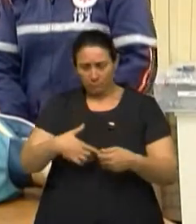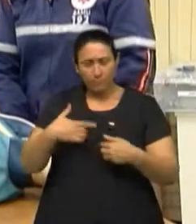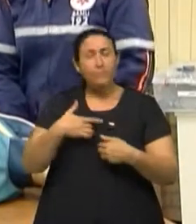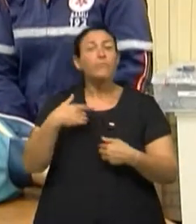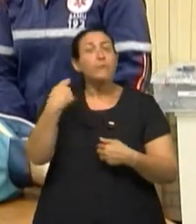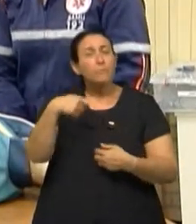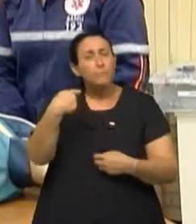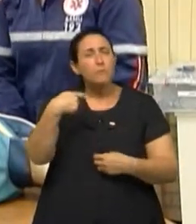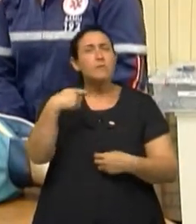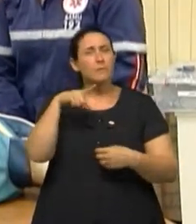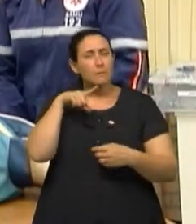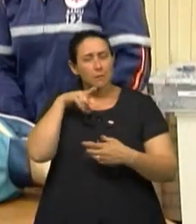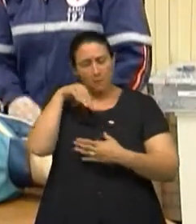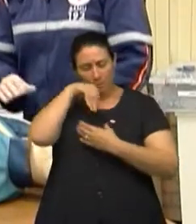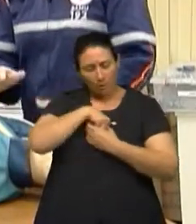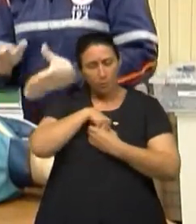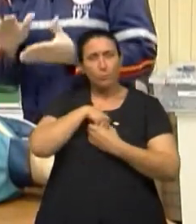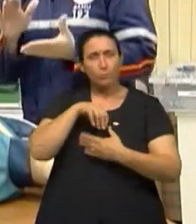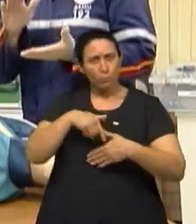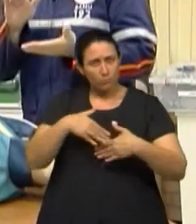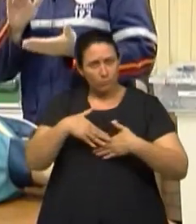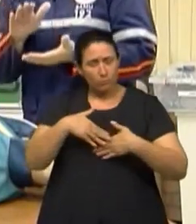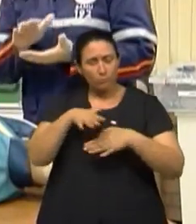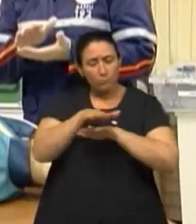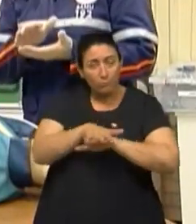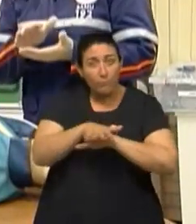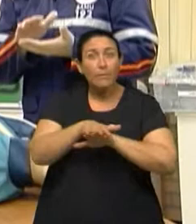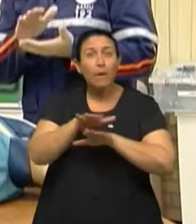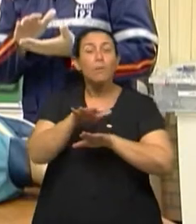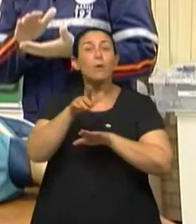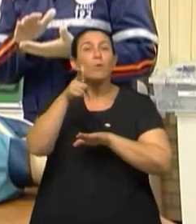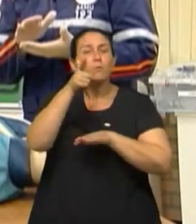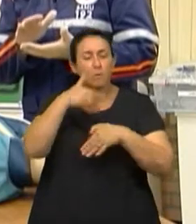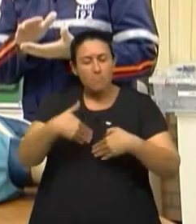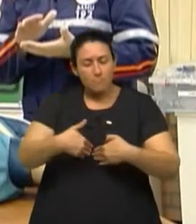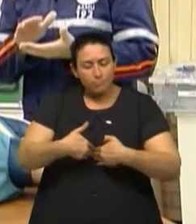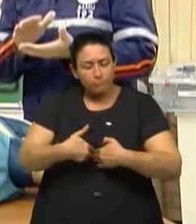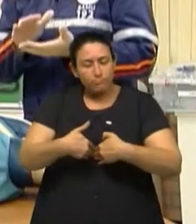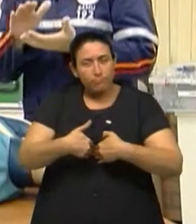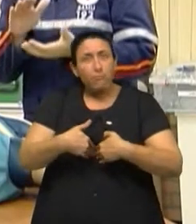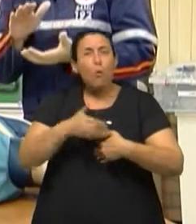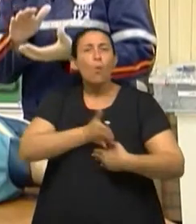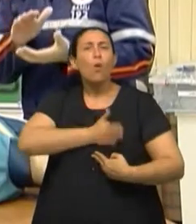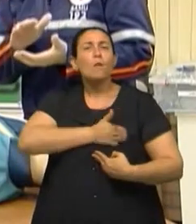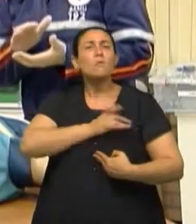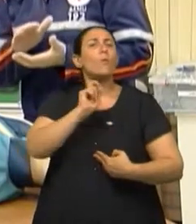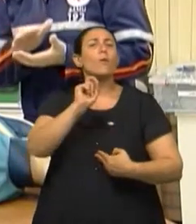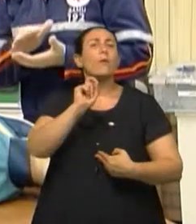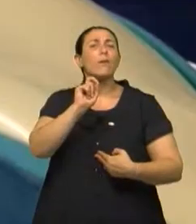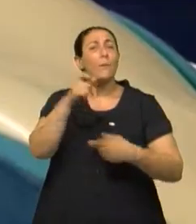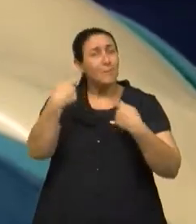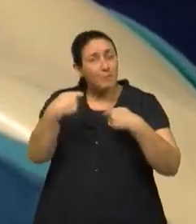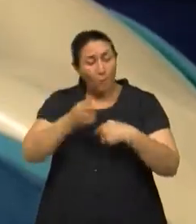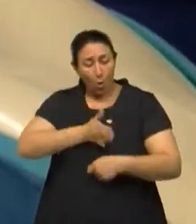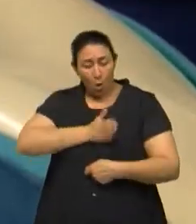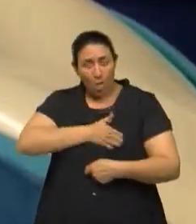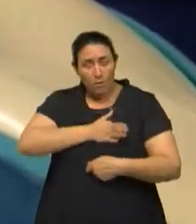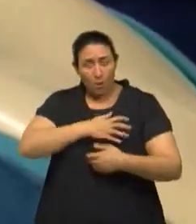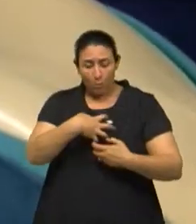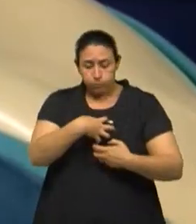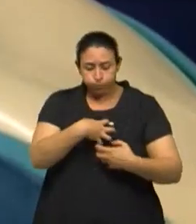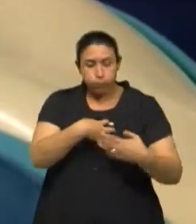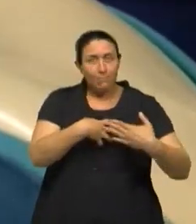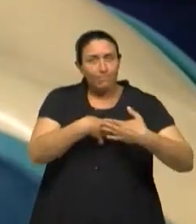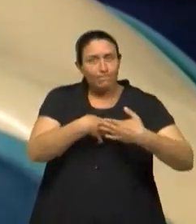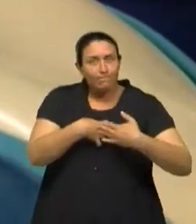precisa estar numa superfície rígida, para que eu possa fazer uma compressão desse coração. O que eu quero é apertar esse coração. Qual é o